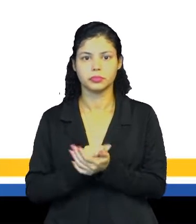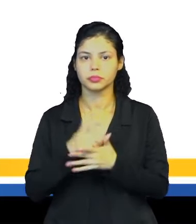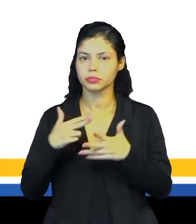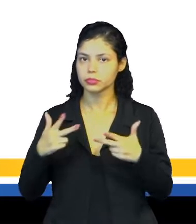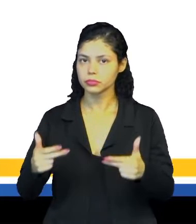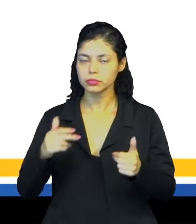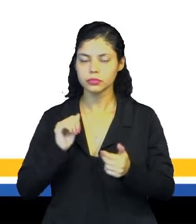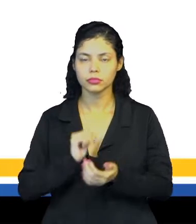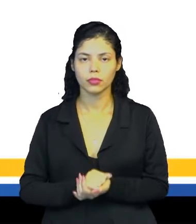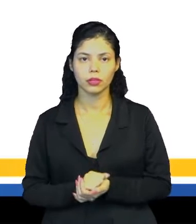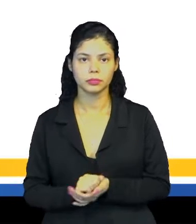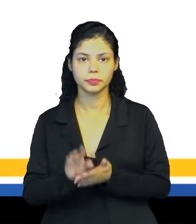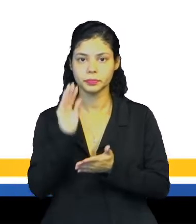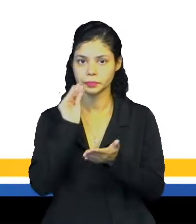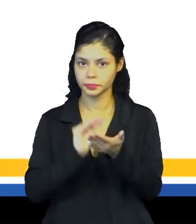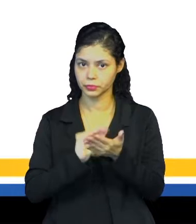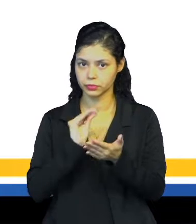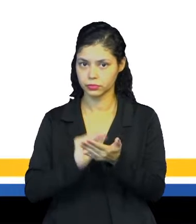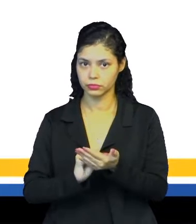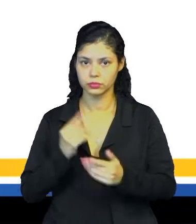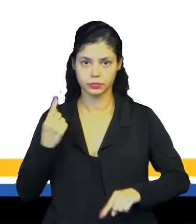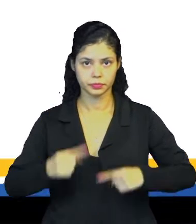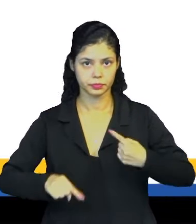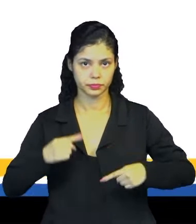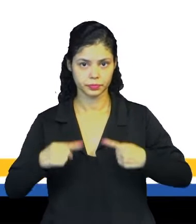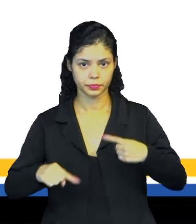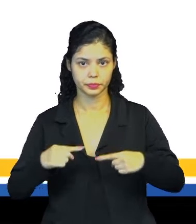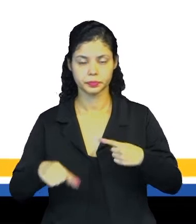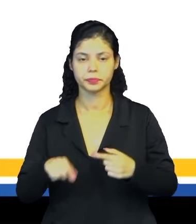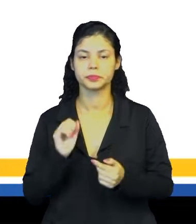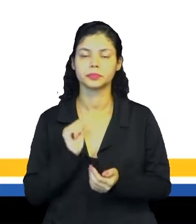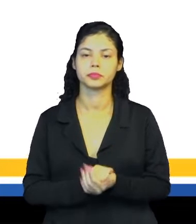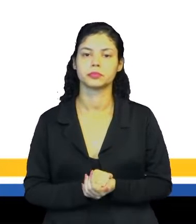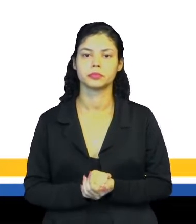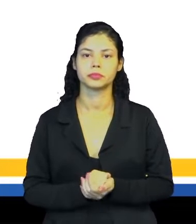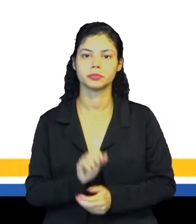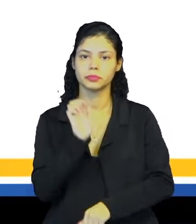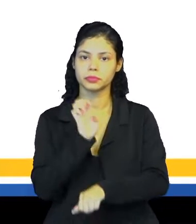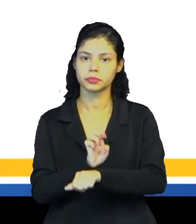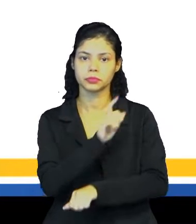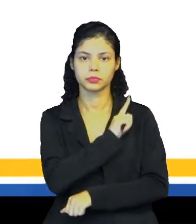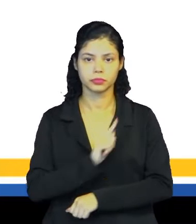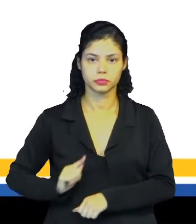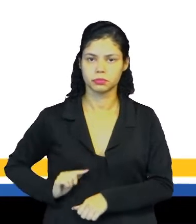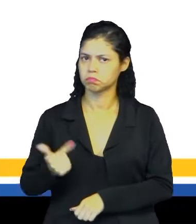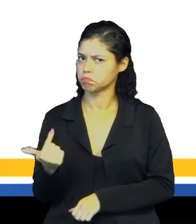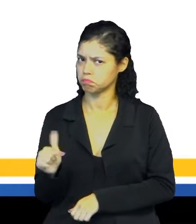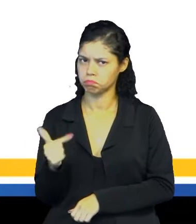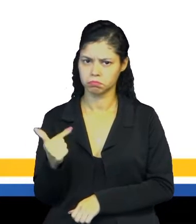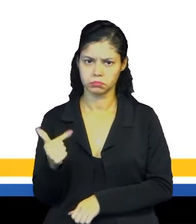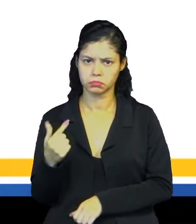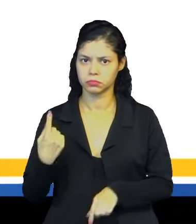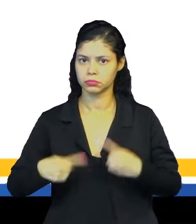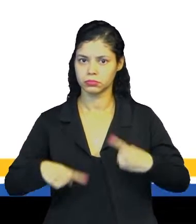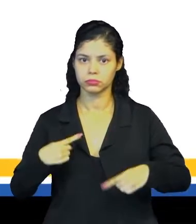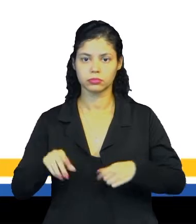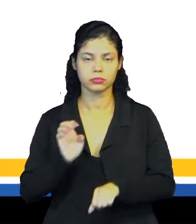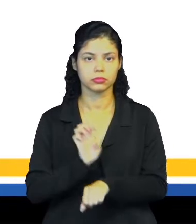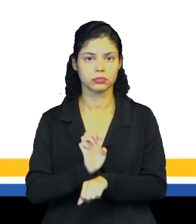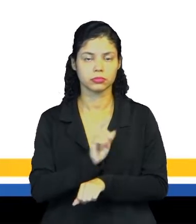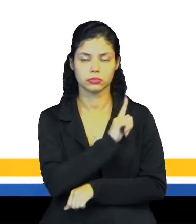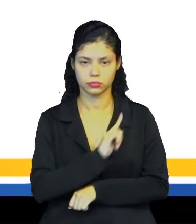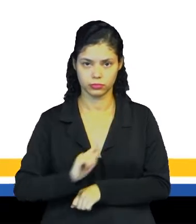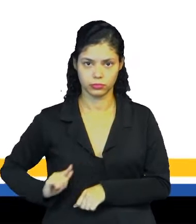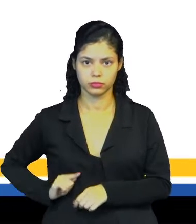alguma coisa. Ausência de política, né? Estado e governo, não existia essa política de Estado e